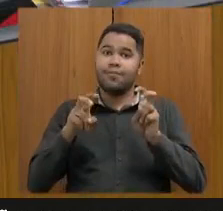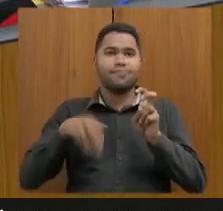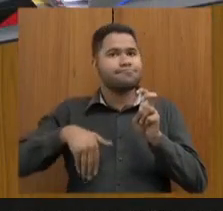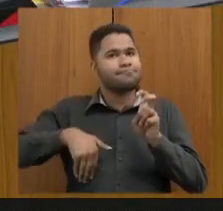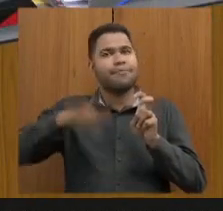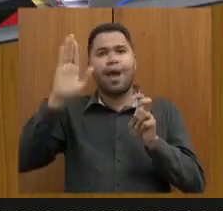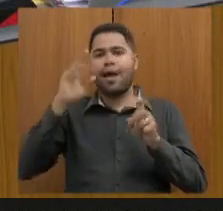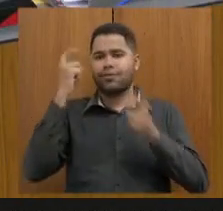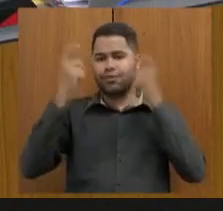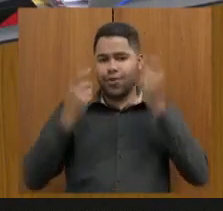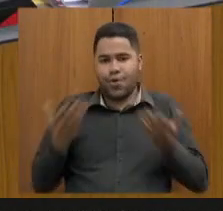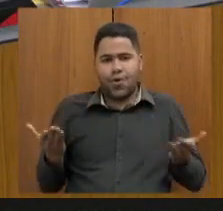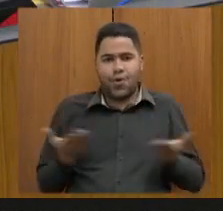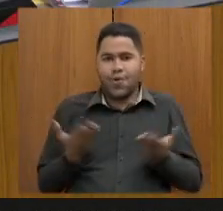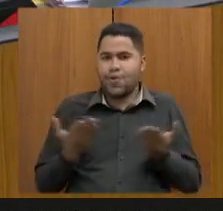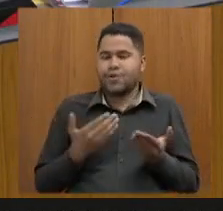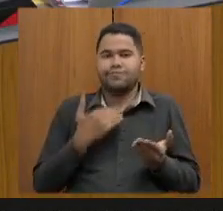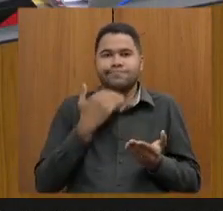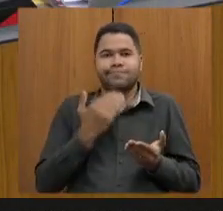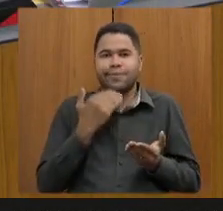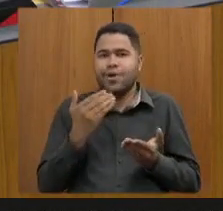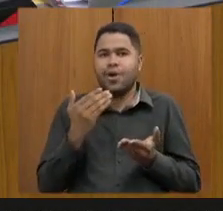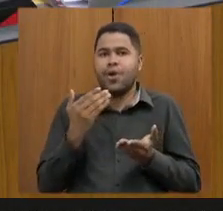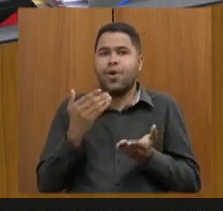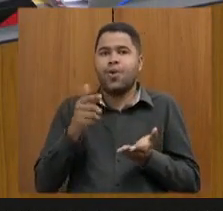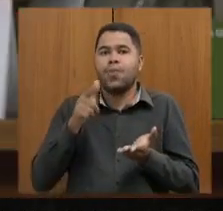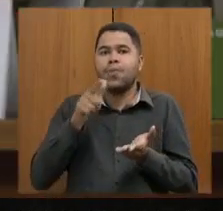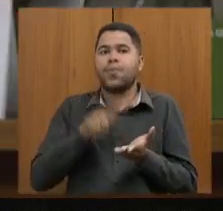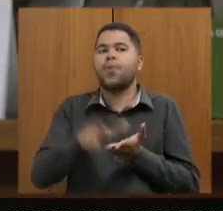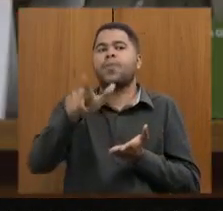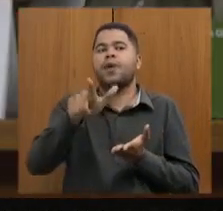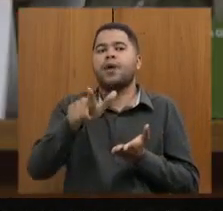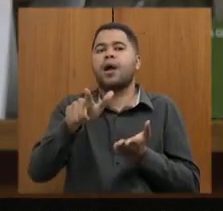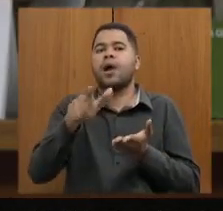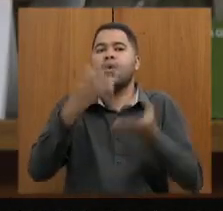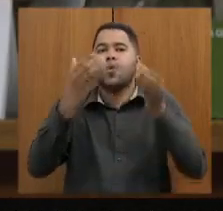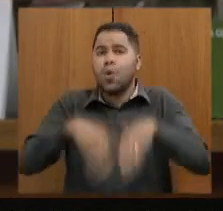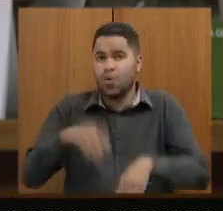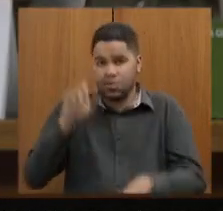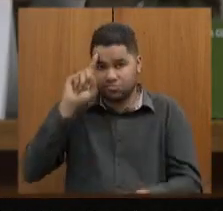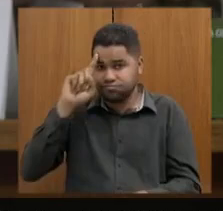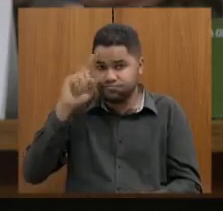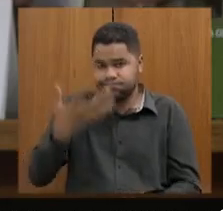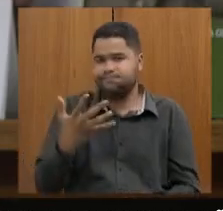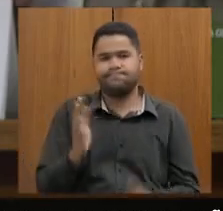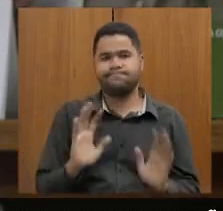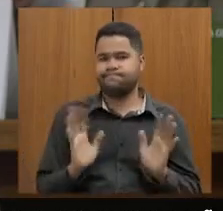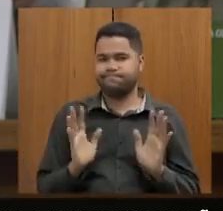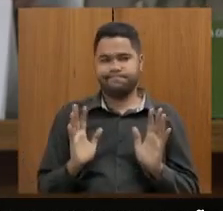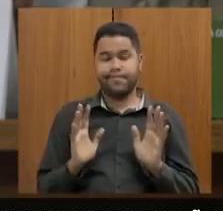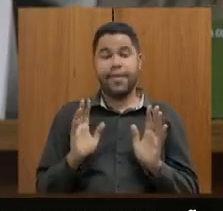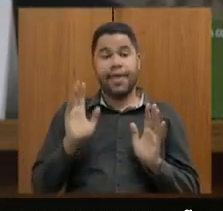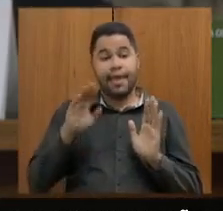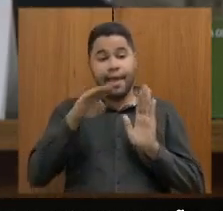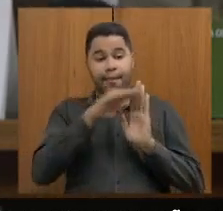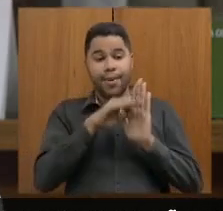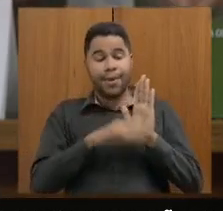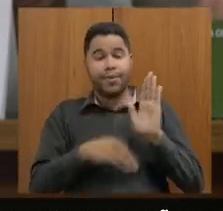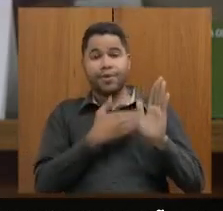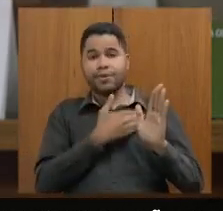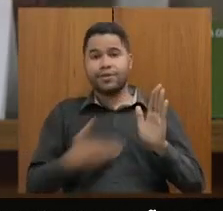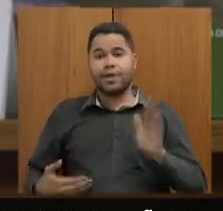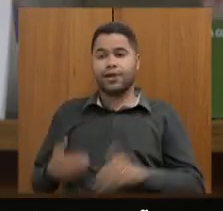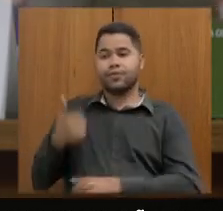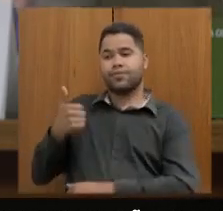atualmente. Não vai adiantar a gente publicar um concurso amanhã para solucionar essa questão. Essa é uma questão que esse Estado sofre. desde